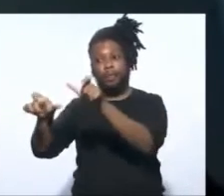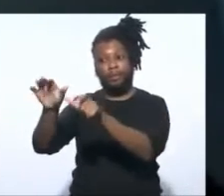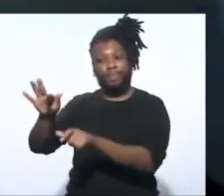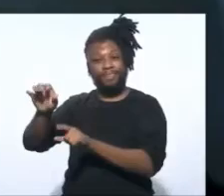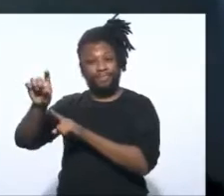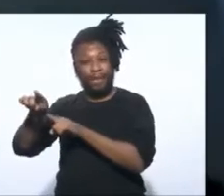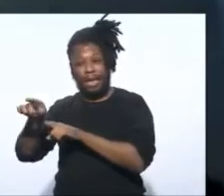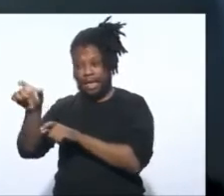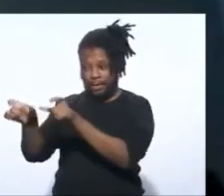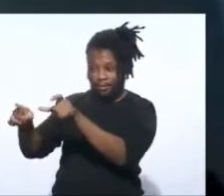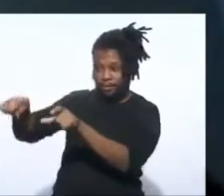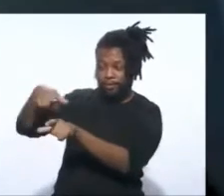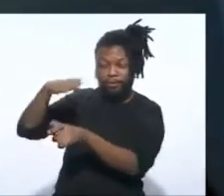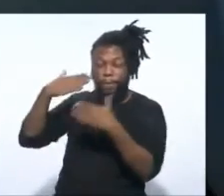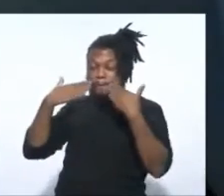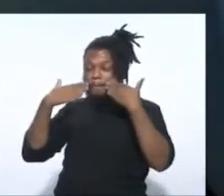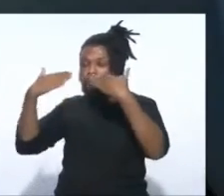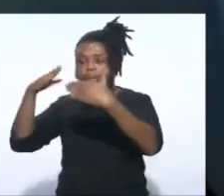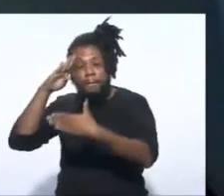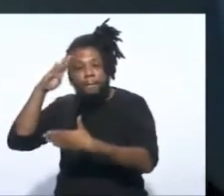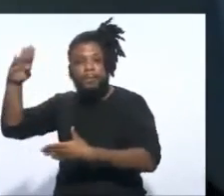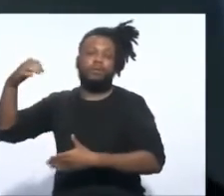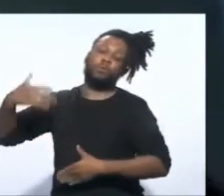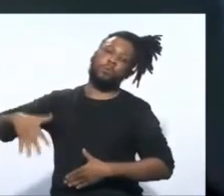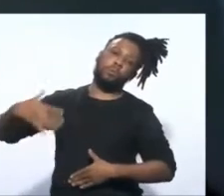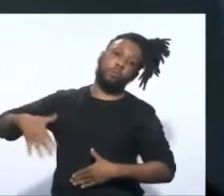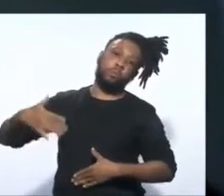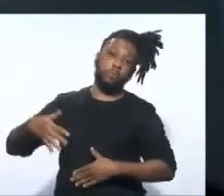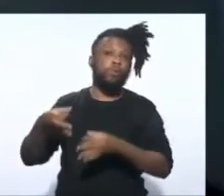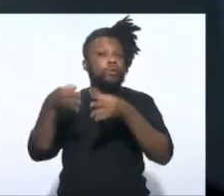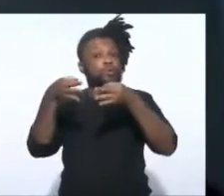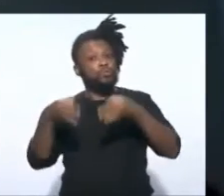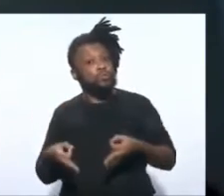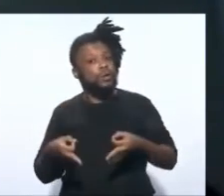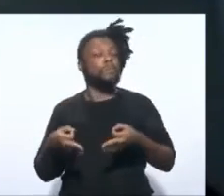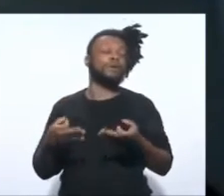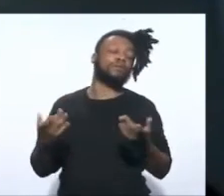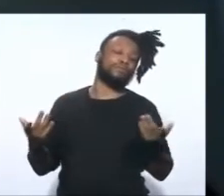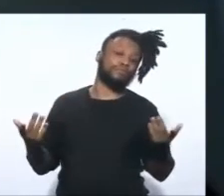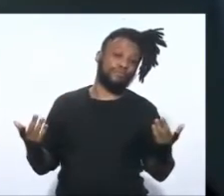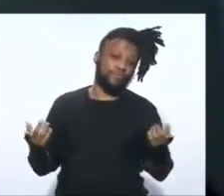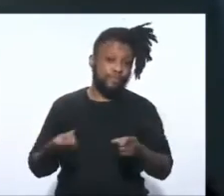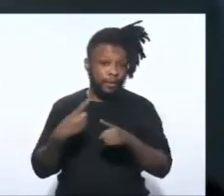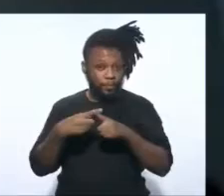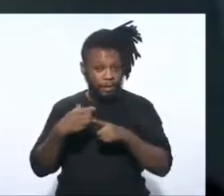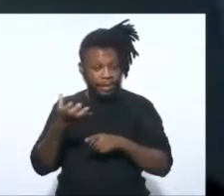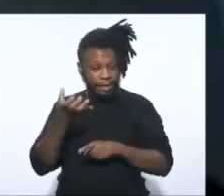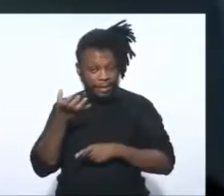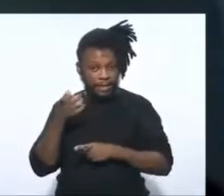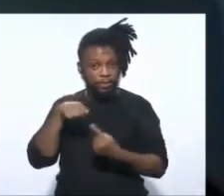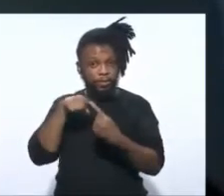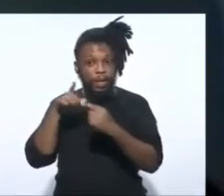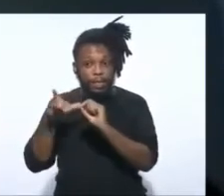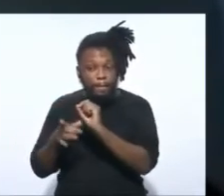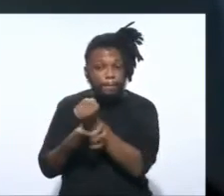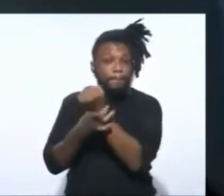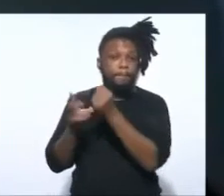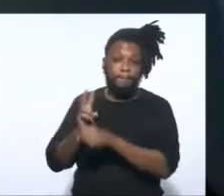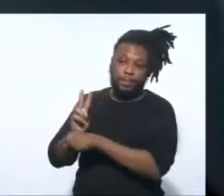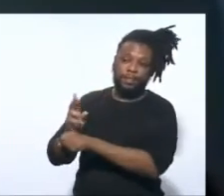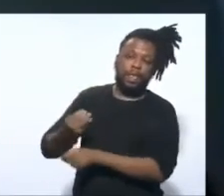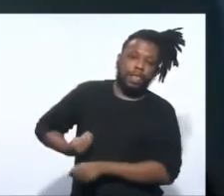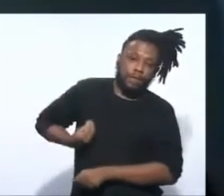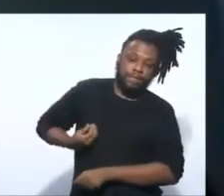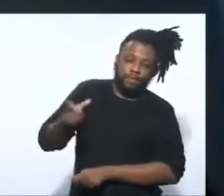Essas pessoas vão ser as mais expostas. Justamente é porque queremos preservar a vida dessas pessoas,